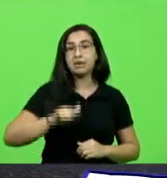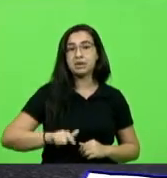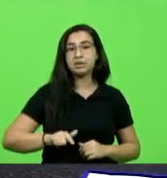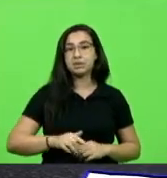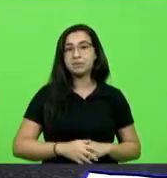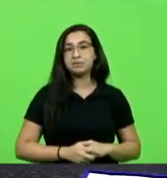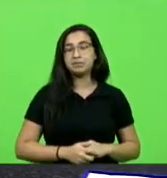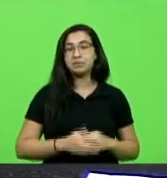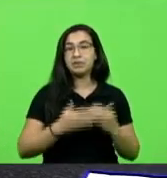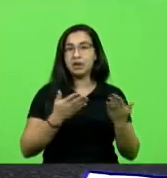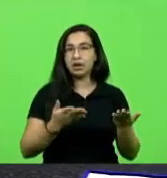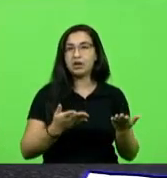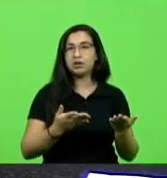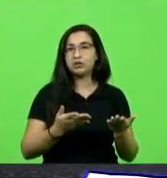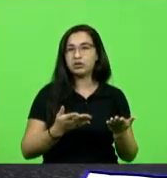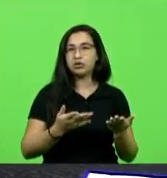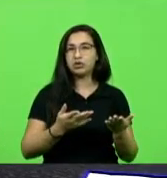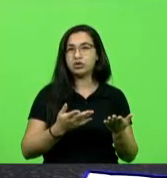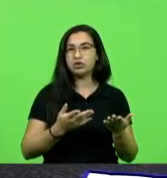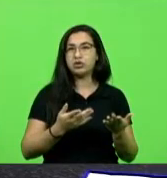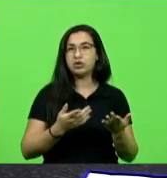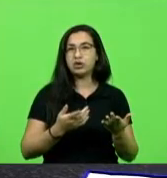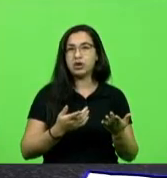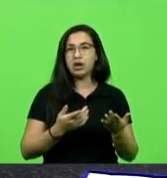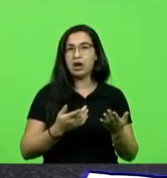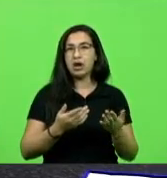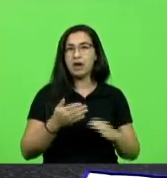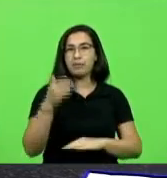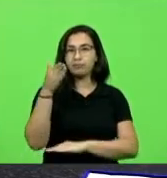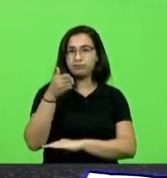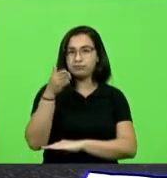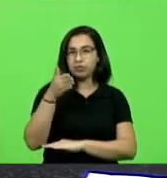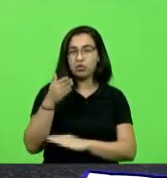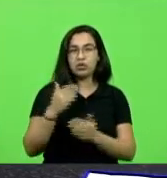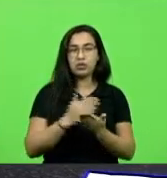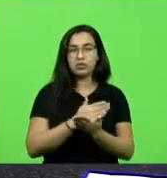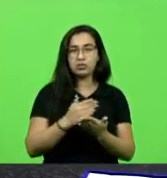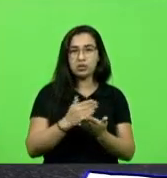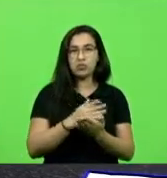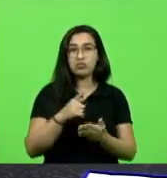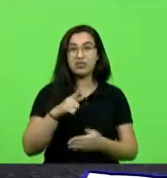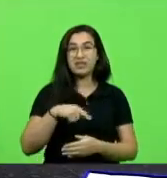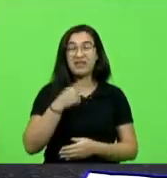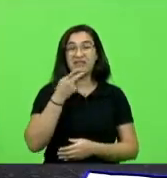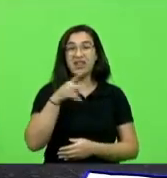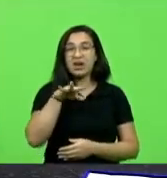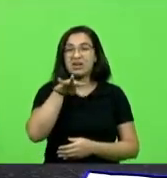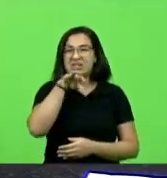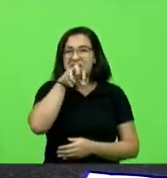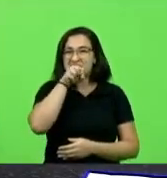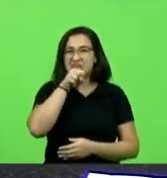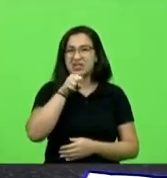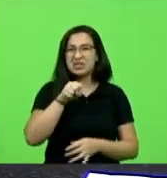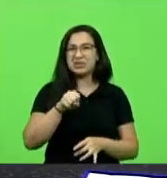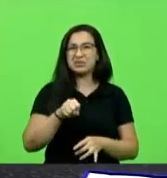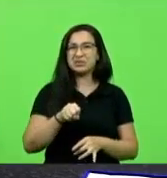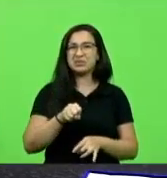proprietários de pousadas que é o cheiro que é a contaminação